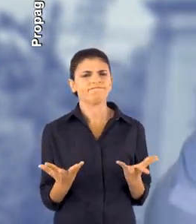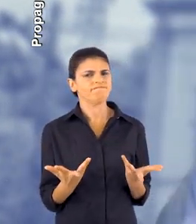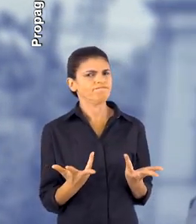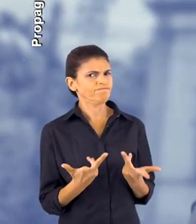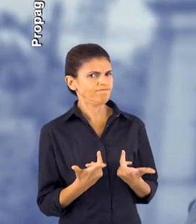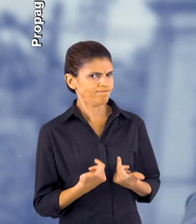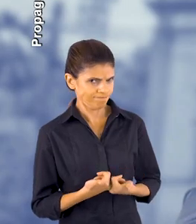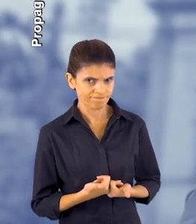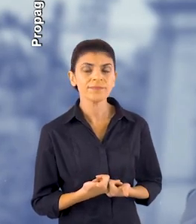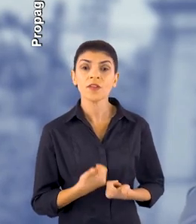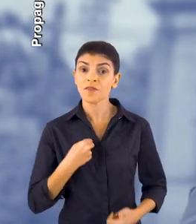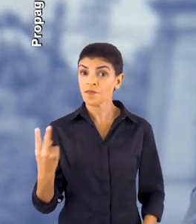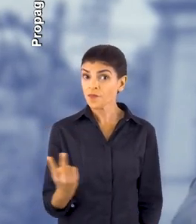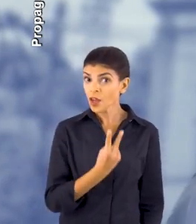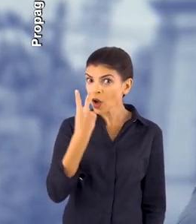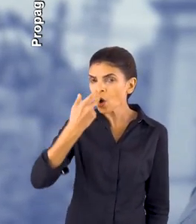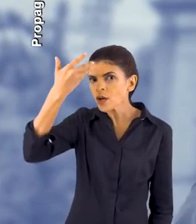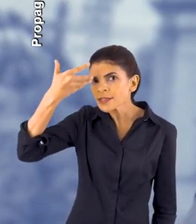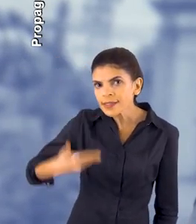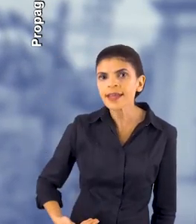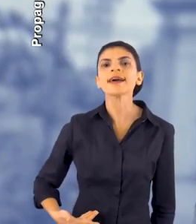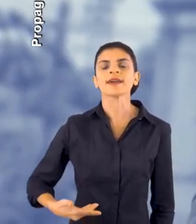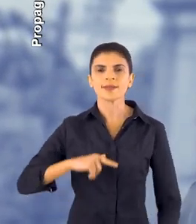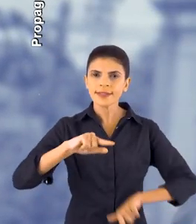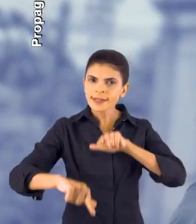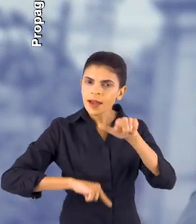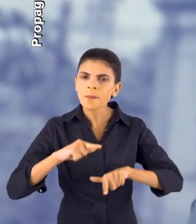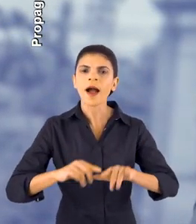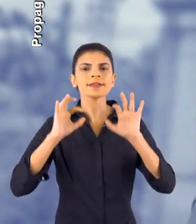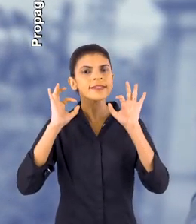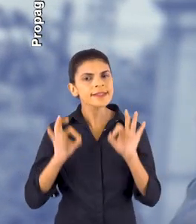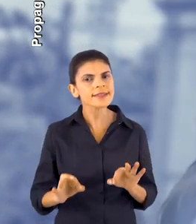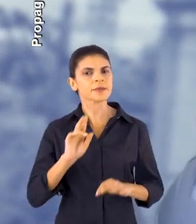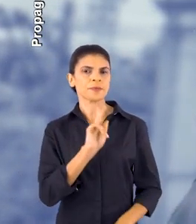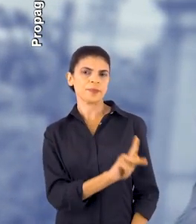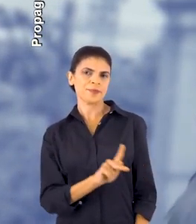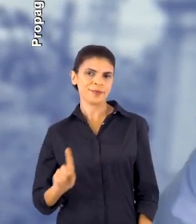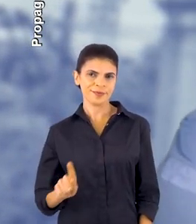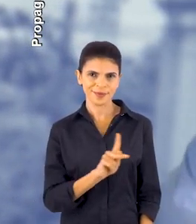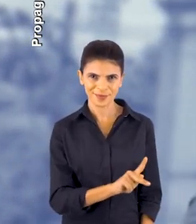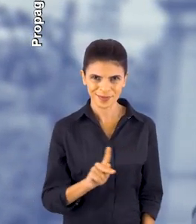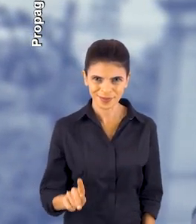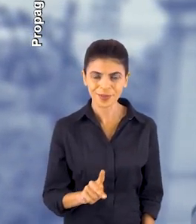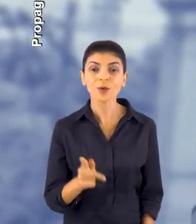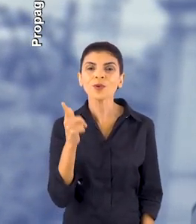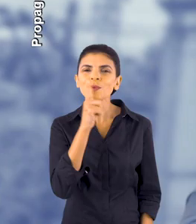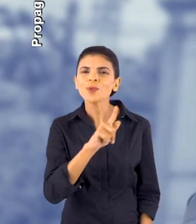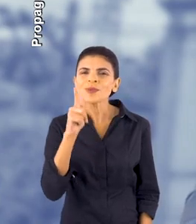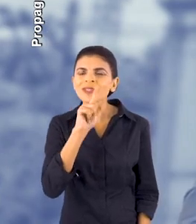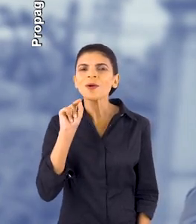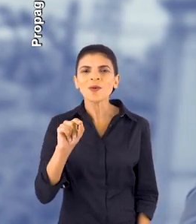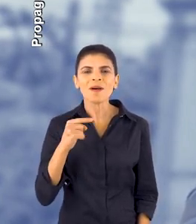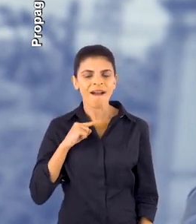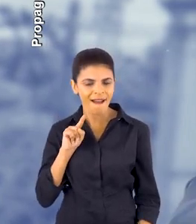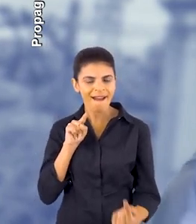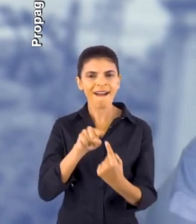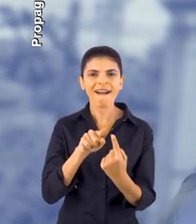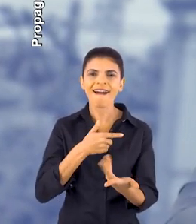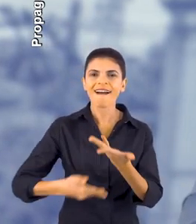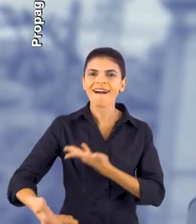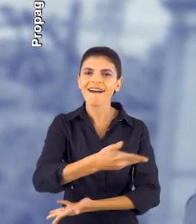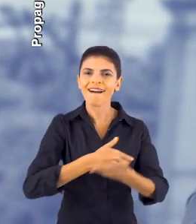forma digna, ou seja, valorização, a dignidade dos professores, para que eles tenham